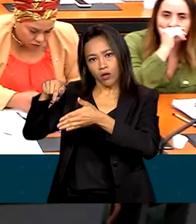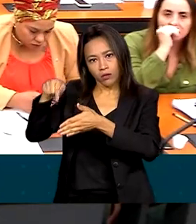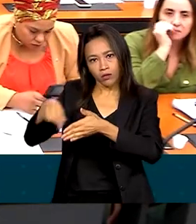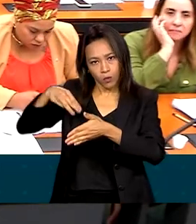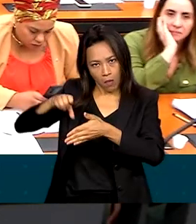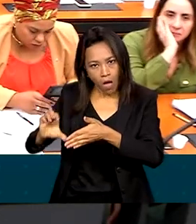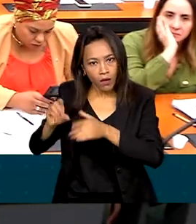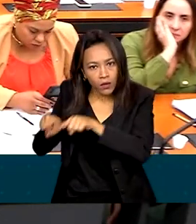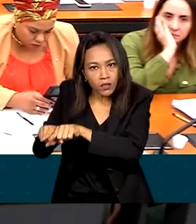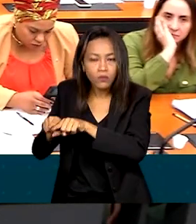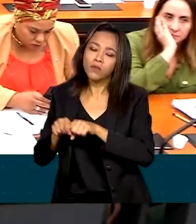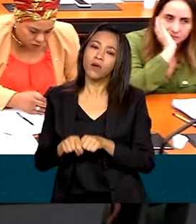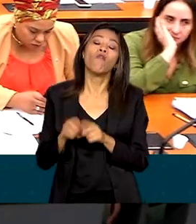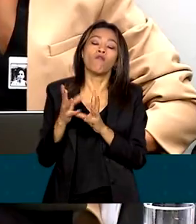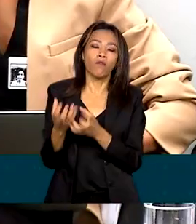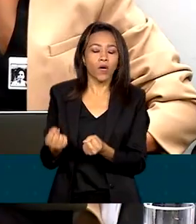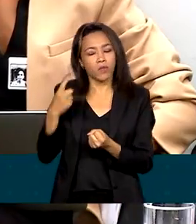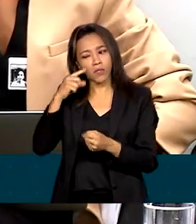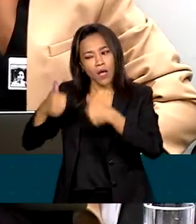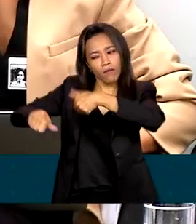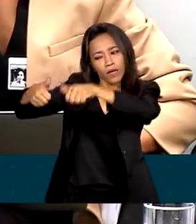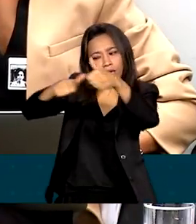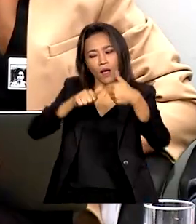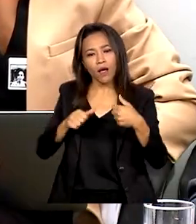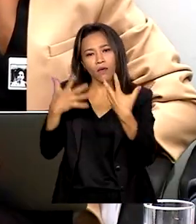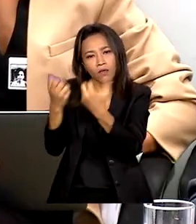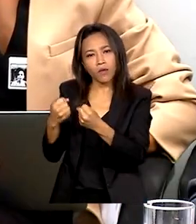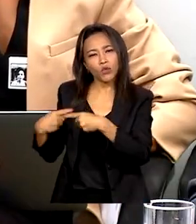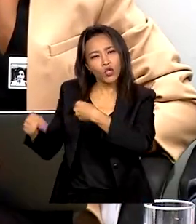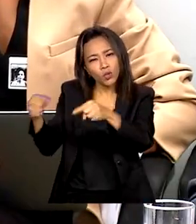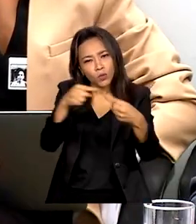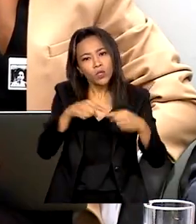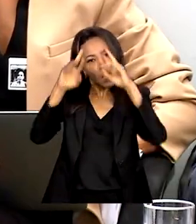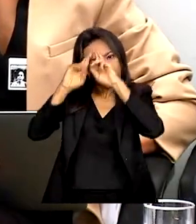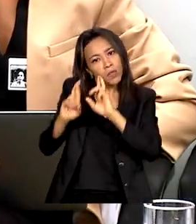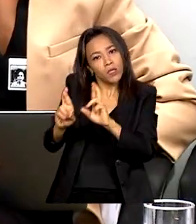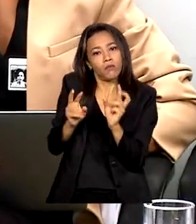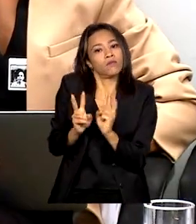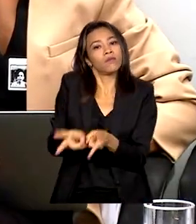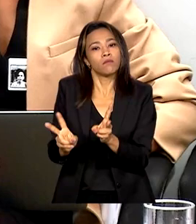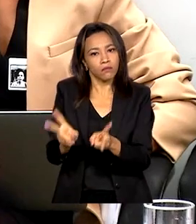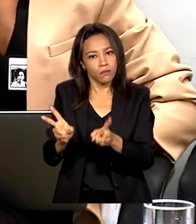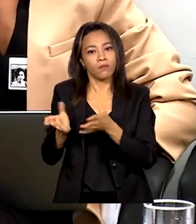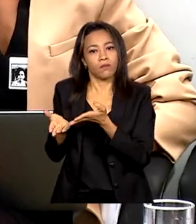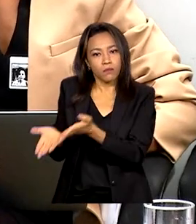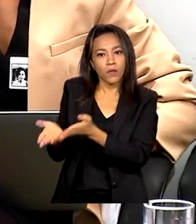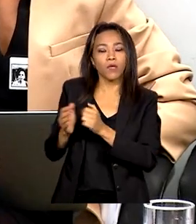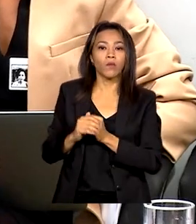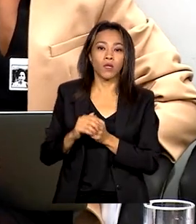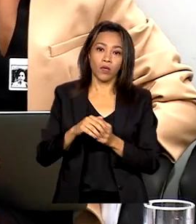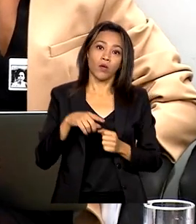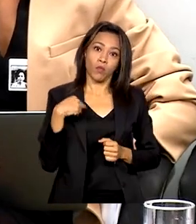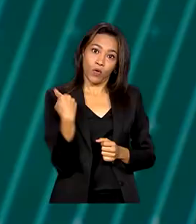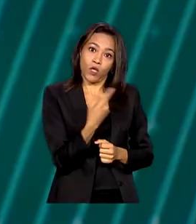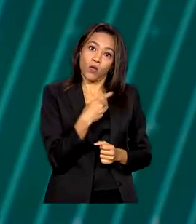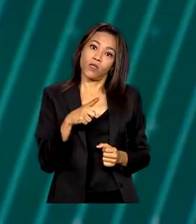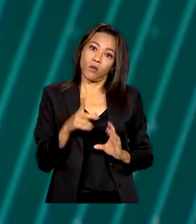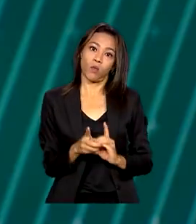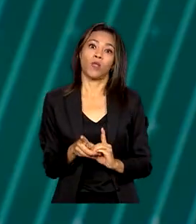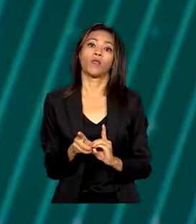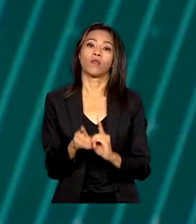avaliá-las e vamos discutir de forma democrática, de forma respeitosa, porque nós fazemos parte de uma democracia.